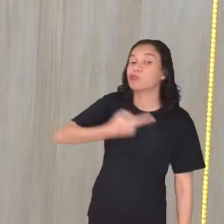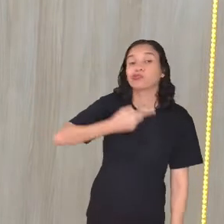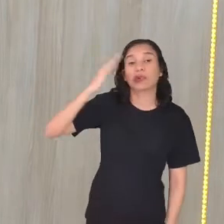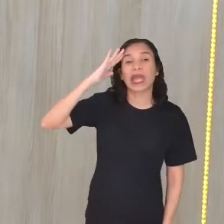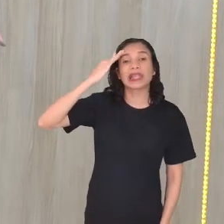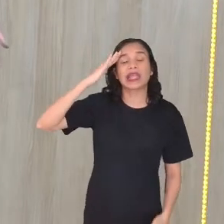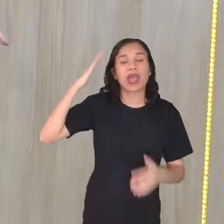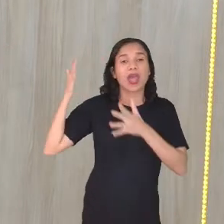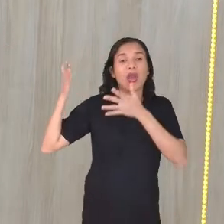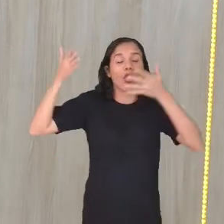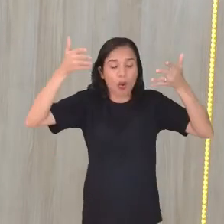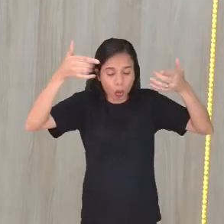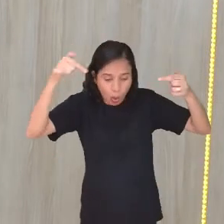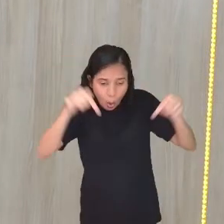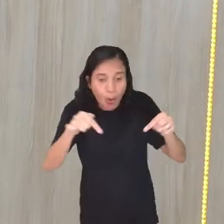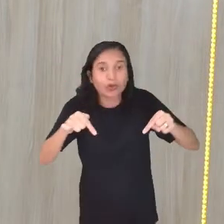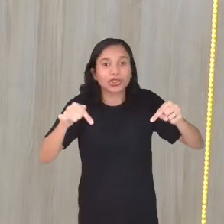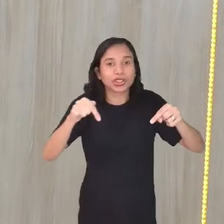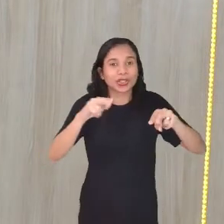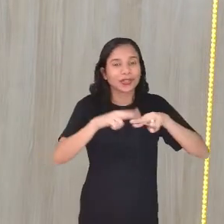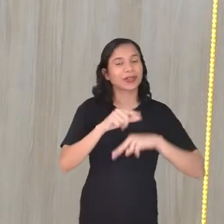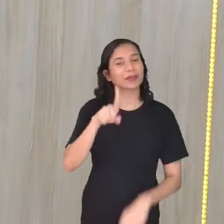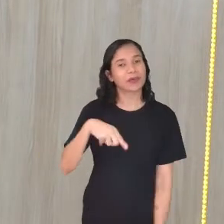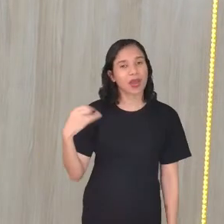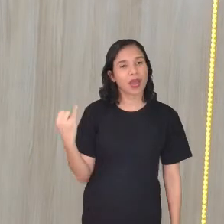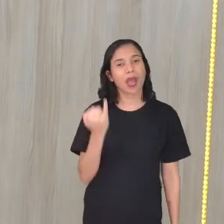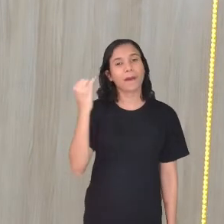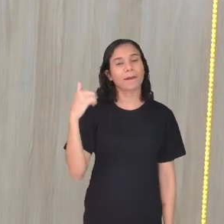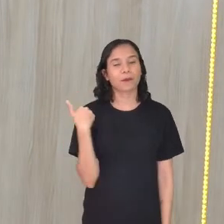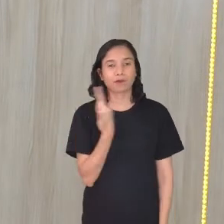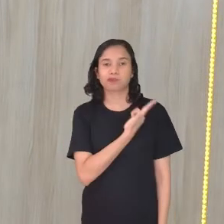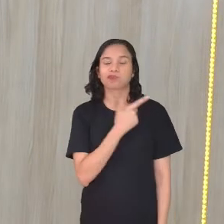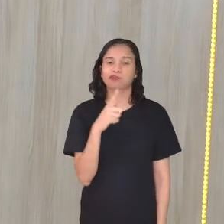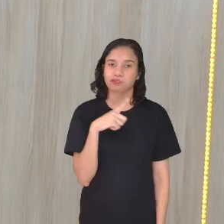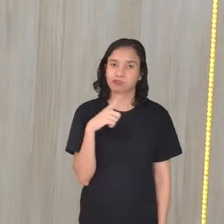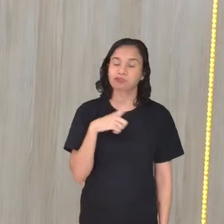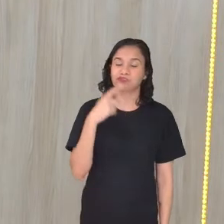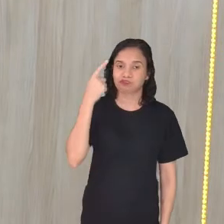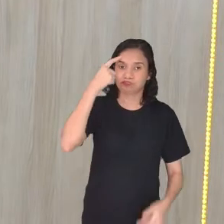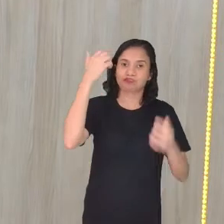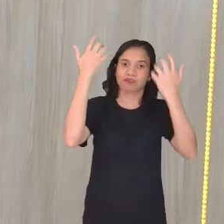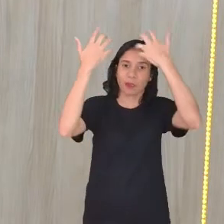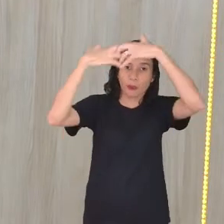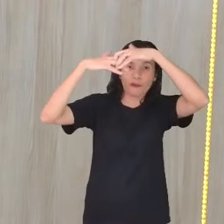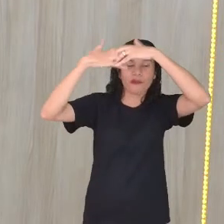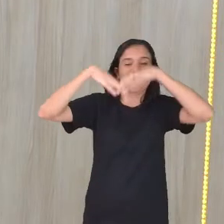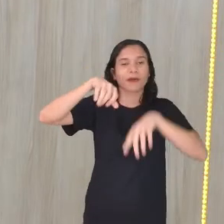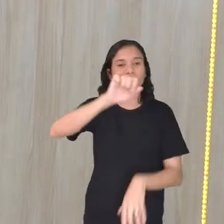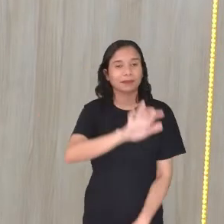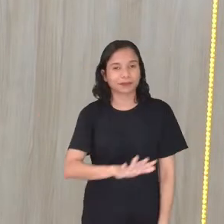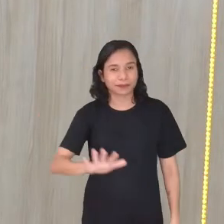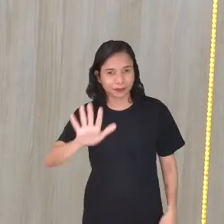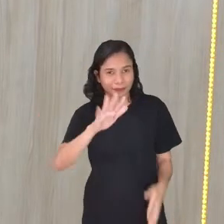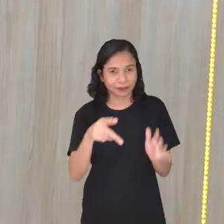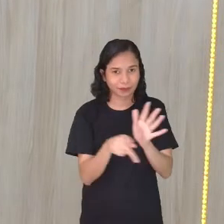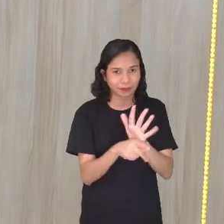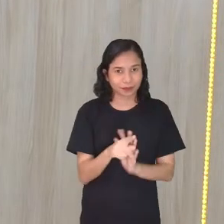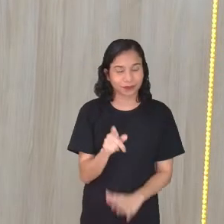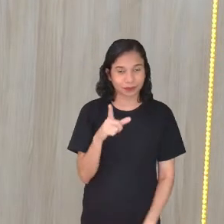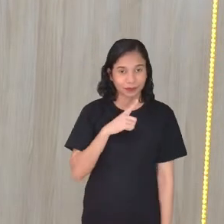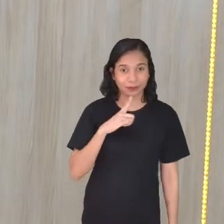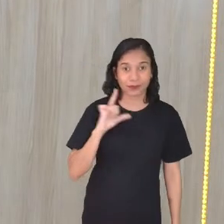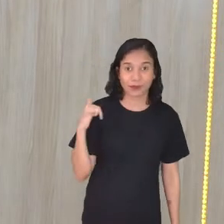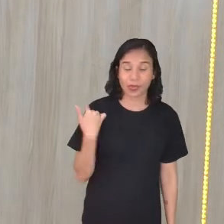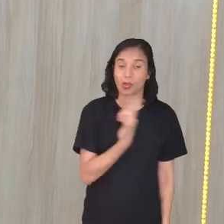agora no presente. Então, por isso que é importante a gente trazer, refletir sobre esses espaços de memória para a gente